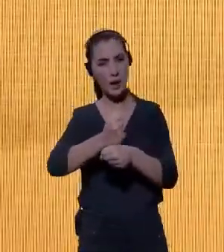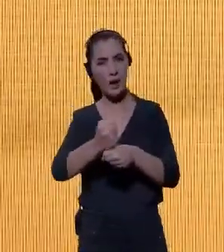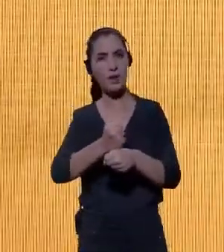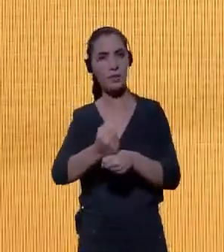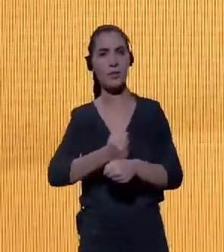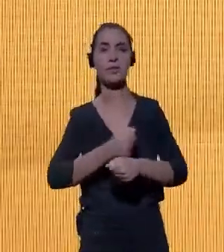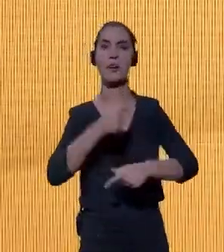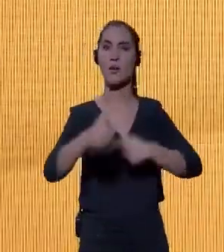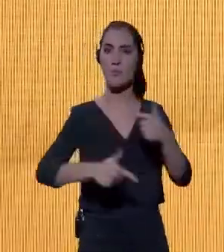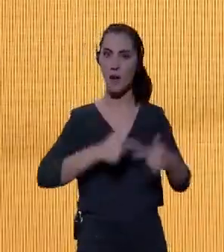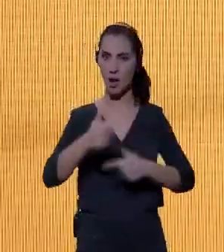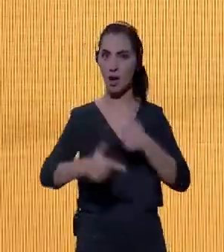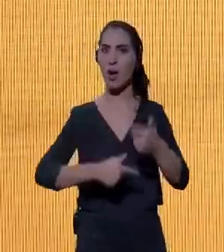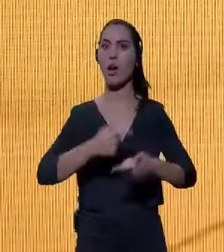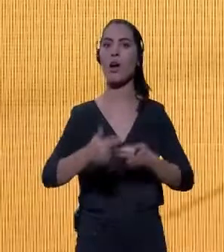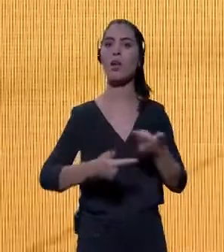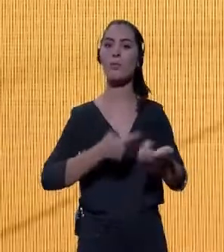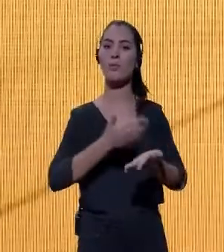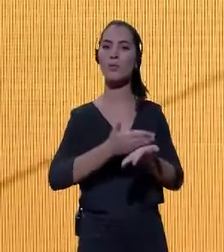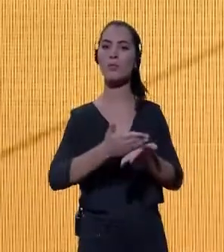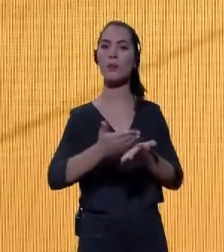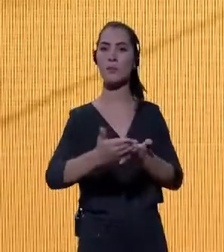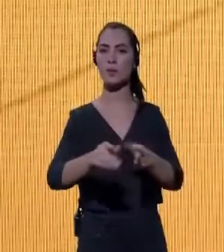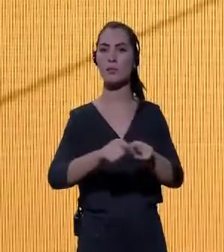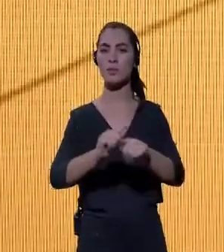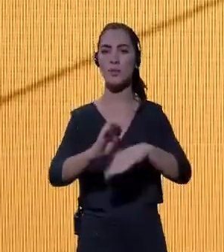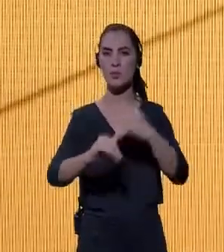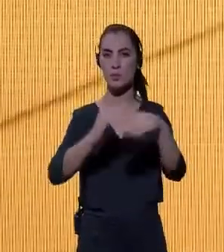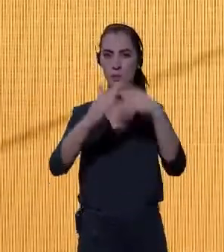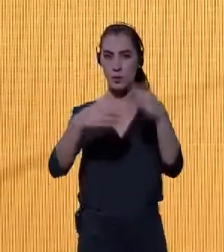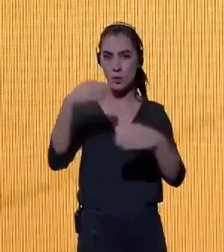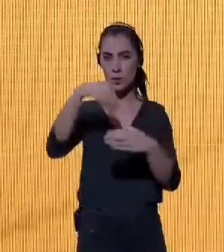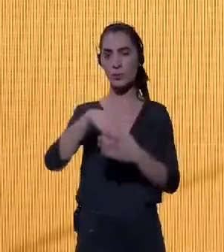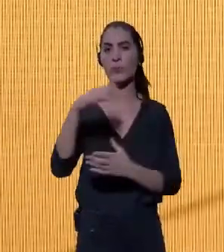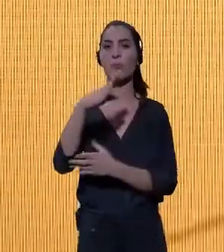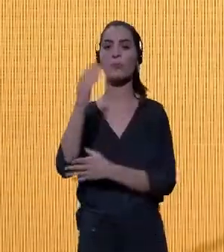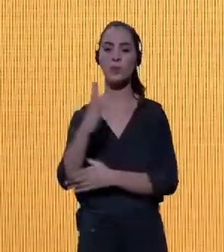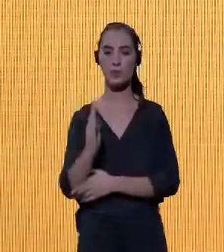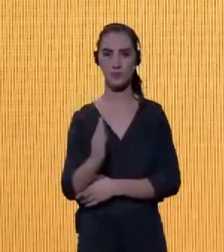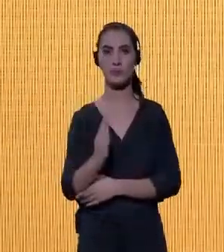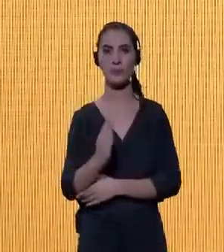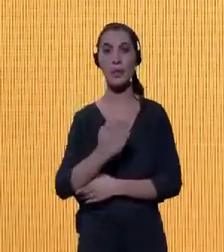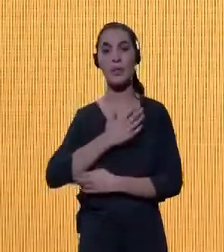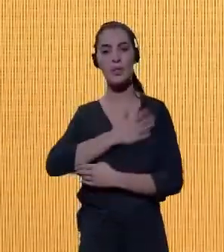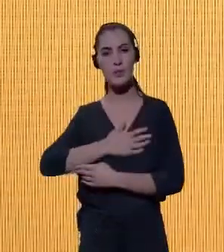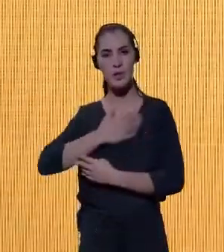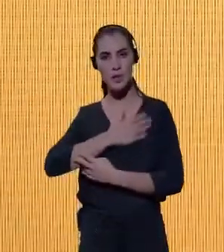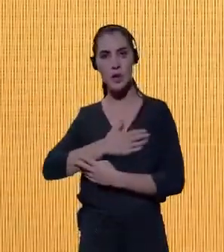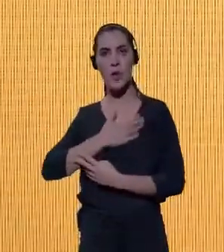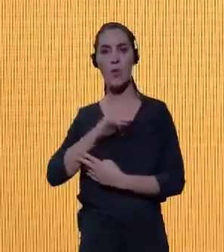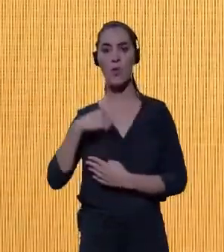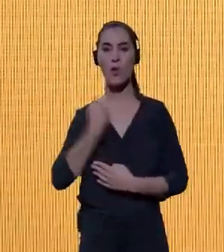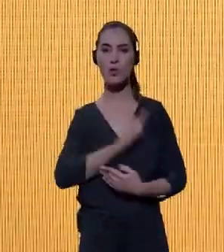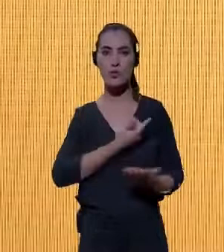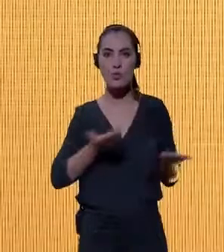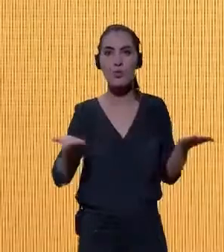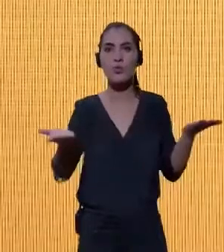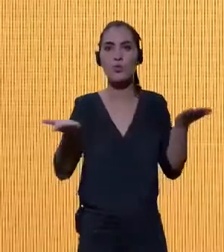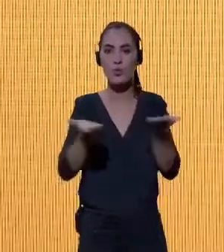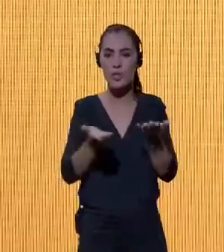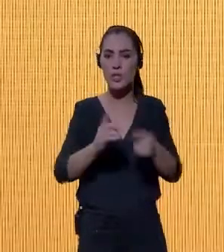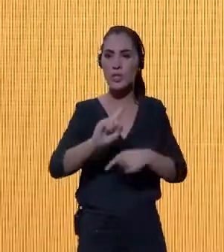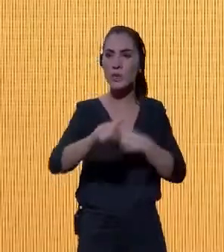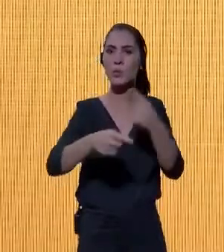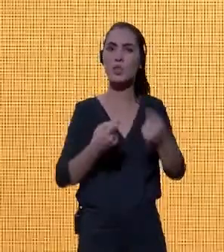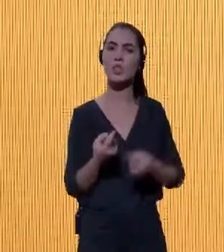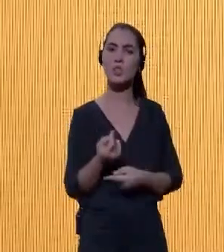batalha pelo financiamento e desenvolvimento no Brasil. É uma satisfação a gente poder chegar aqui nesse dia, depois de